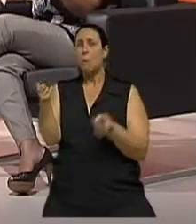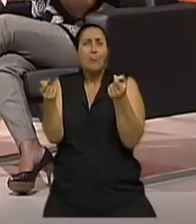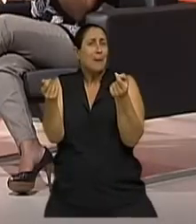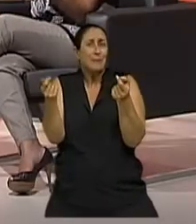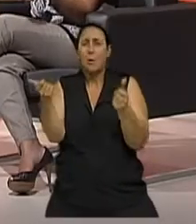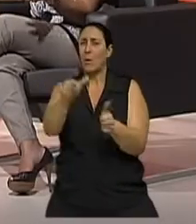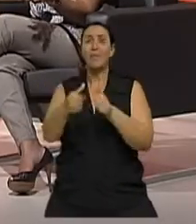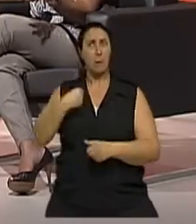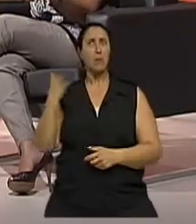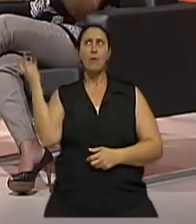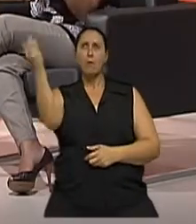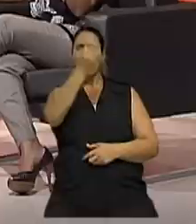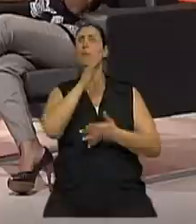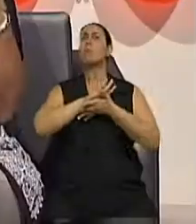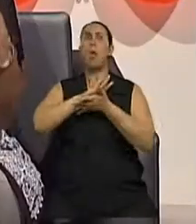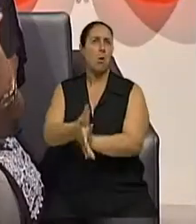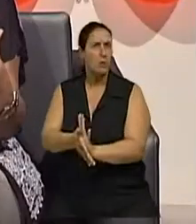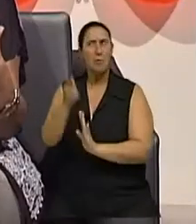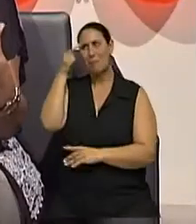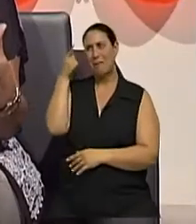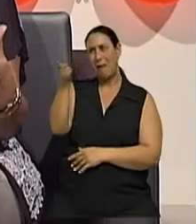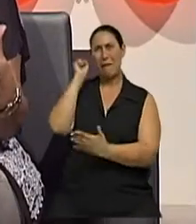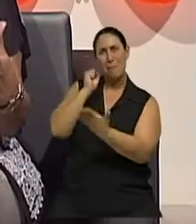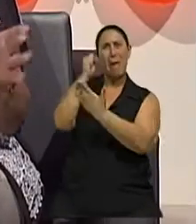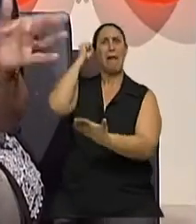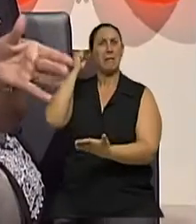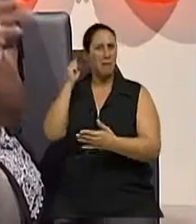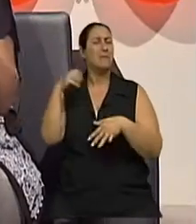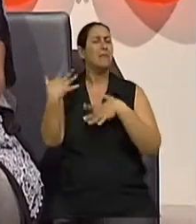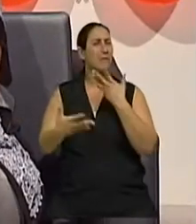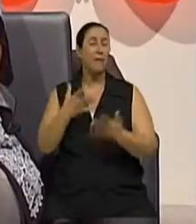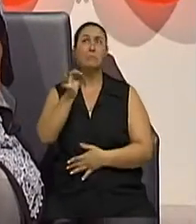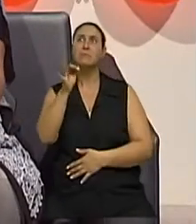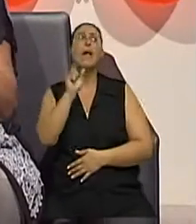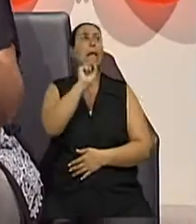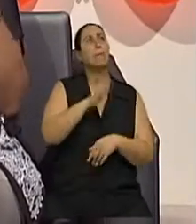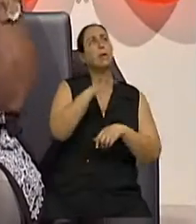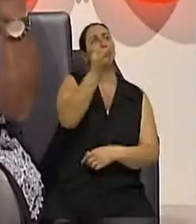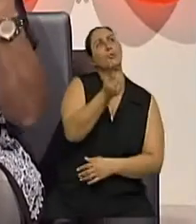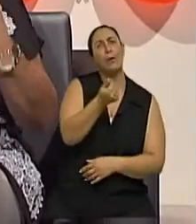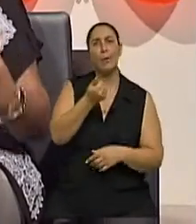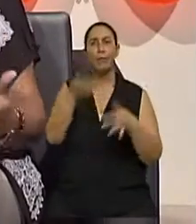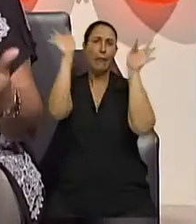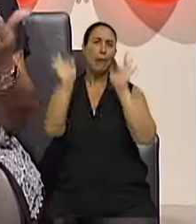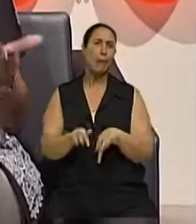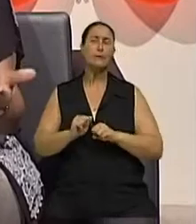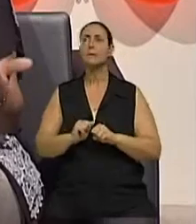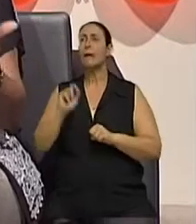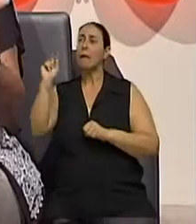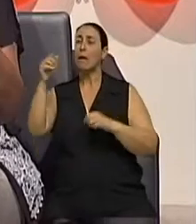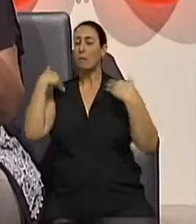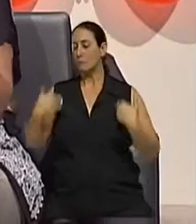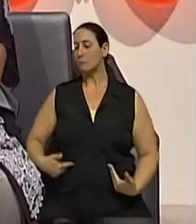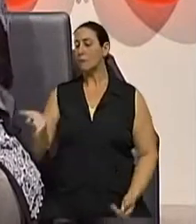Existe muito preconceito. Muito preconceito, muito rótulo, né? Quem tem mais dinheiro é mais feliz, quem não tem um problema físico é